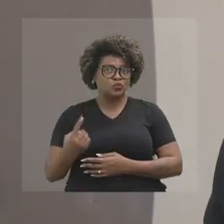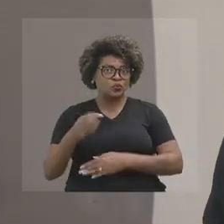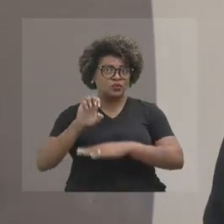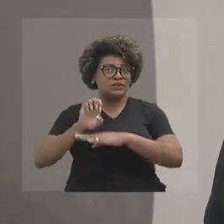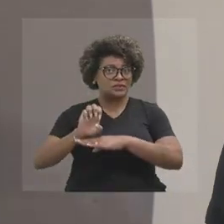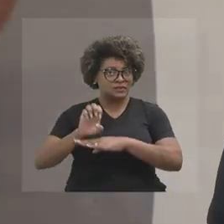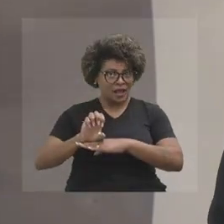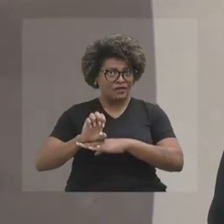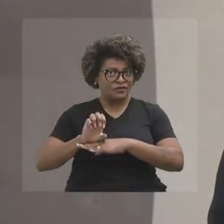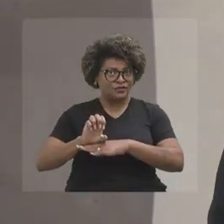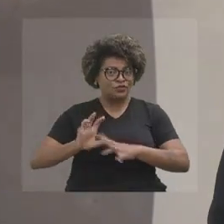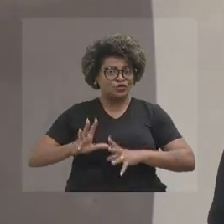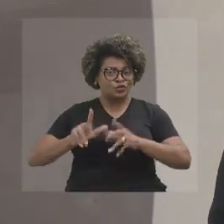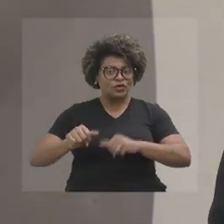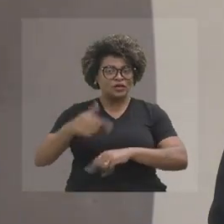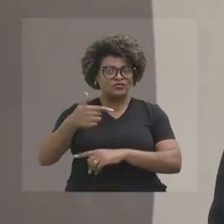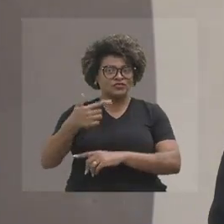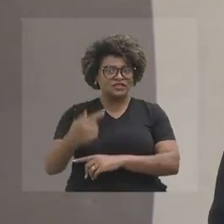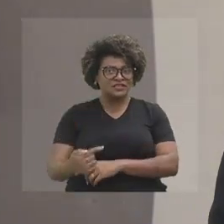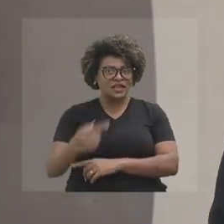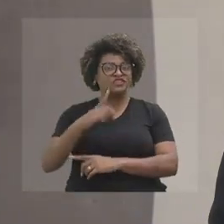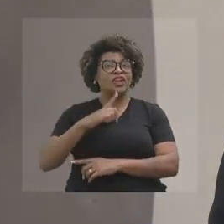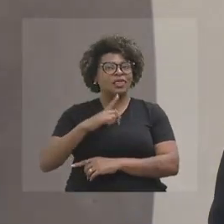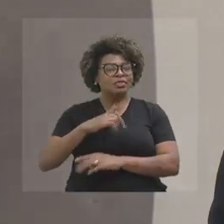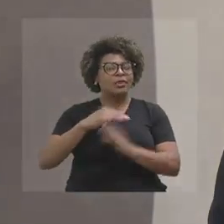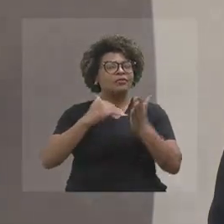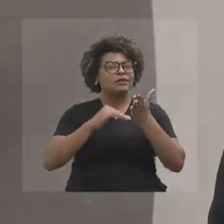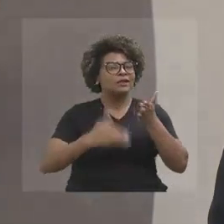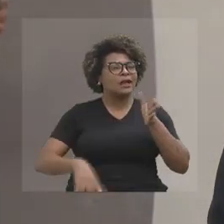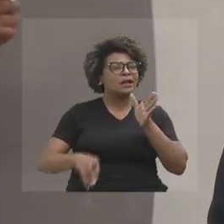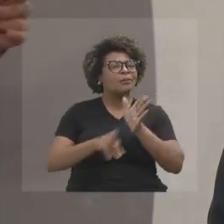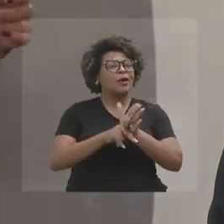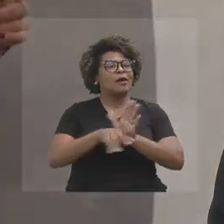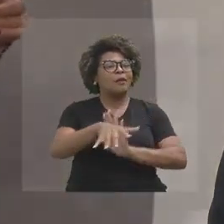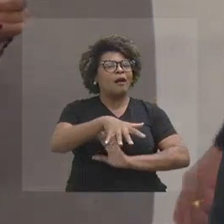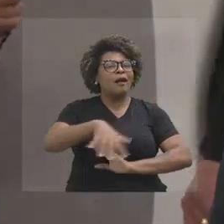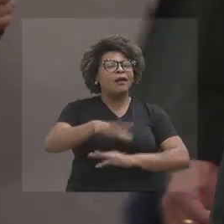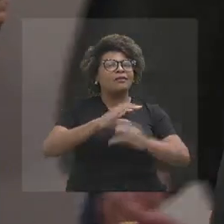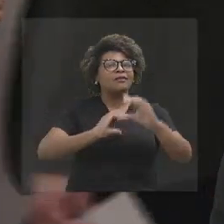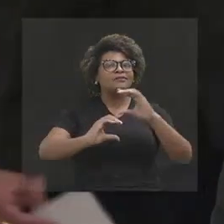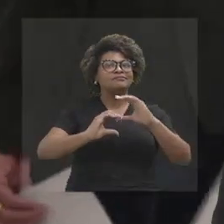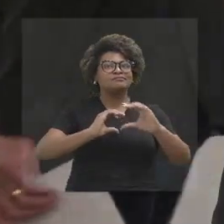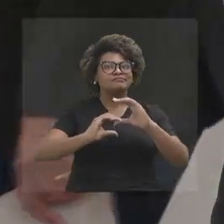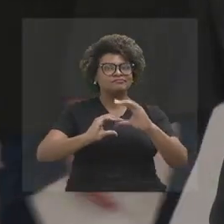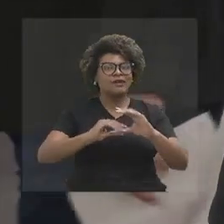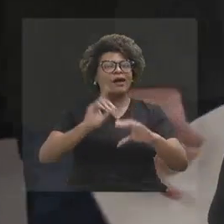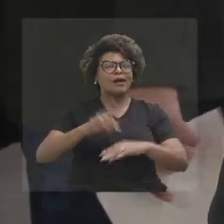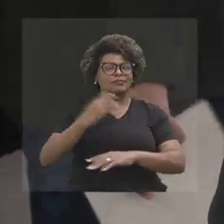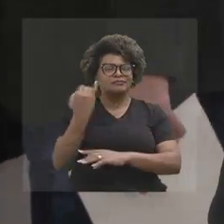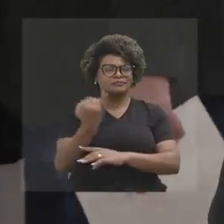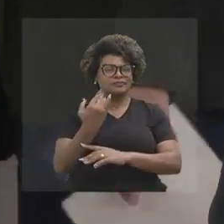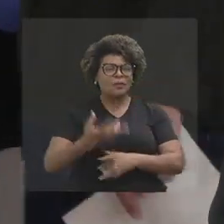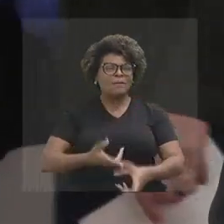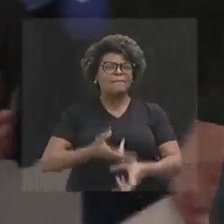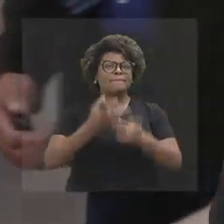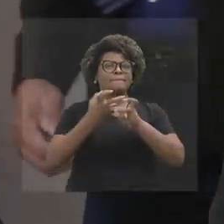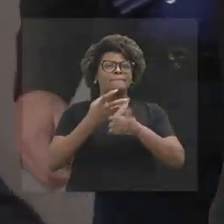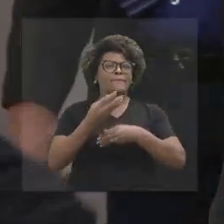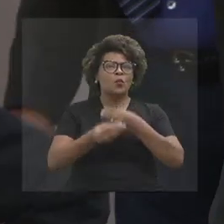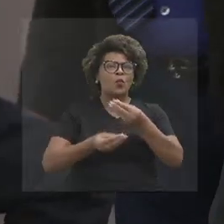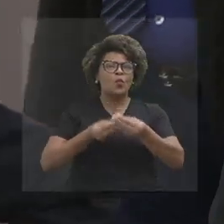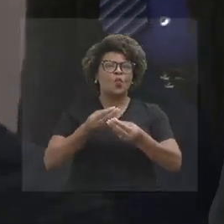que têm secretarias de comunicação. Então, é muito importante que a gente perceba como a